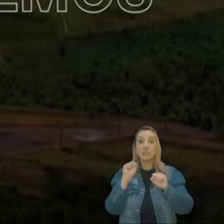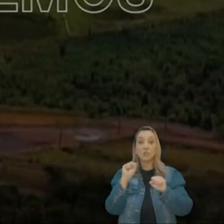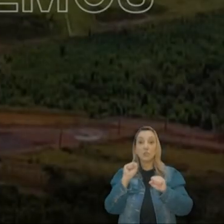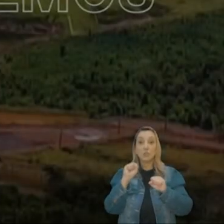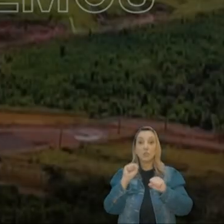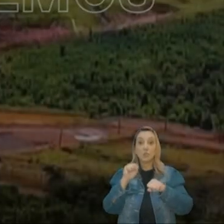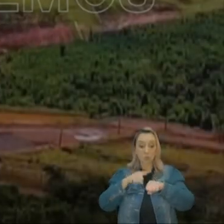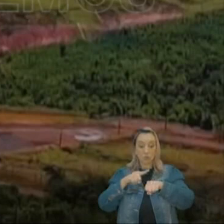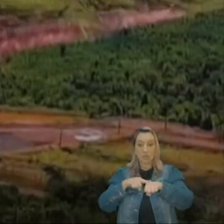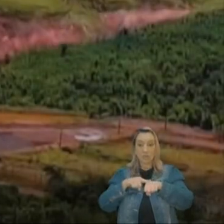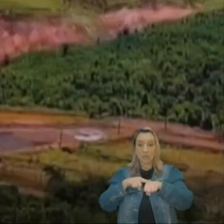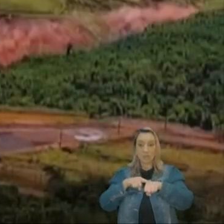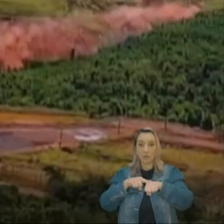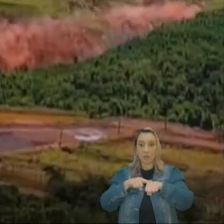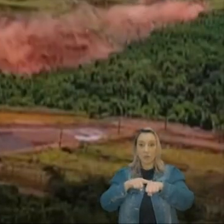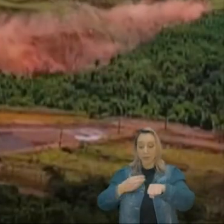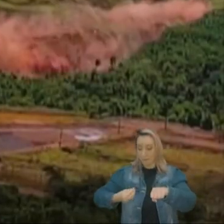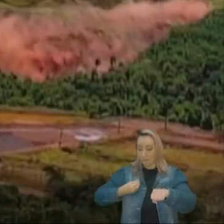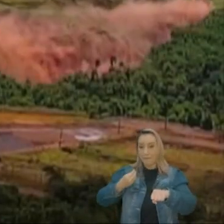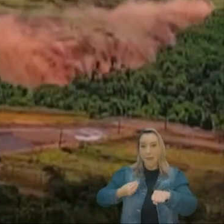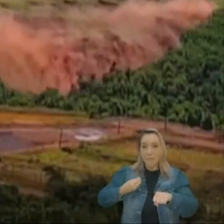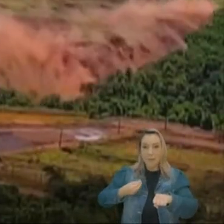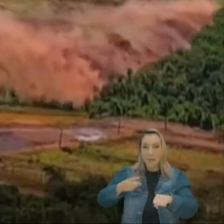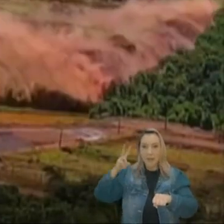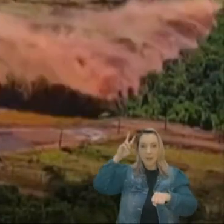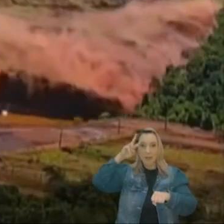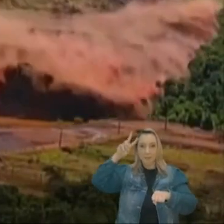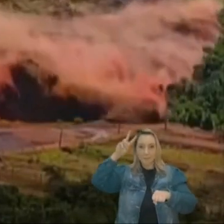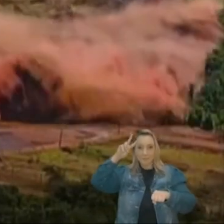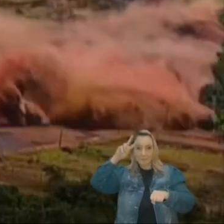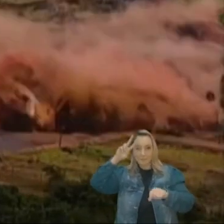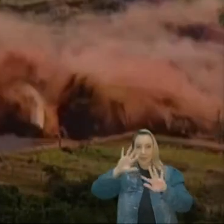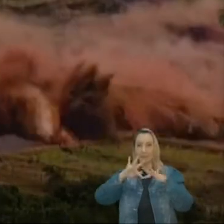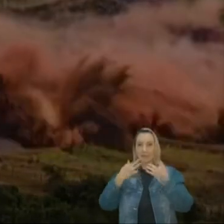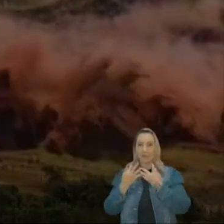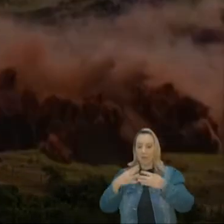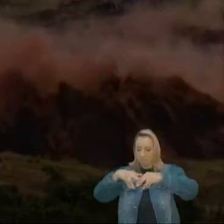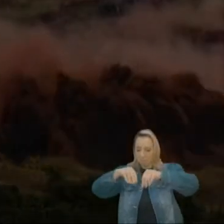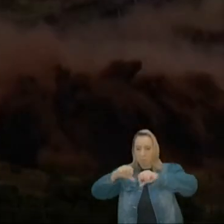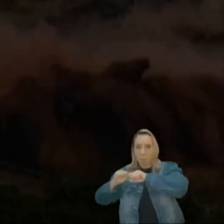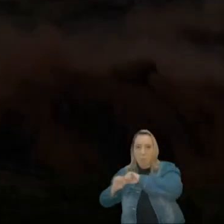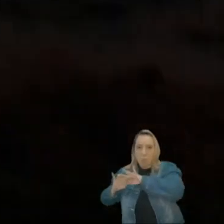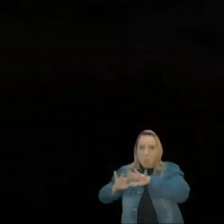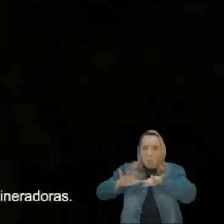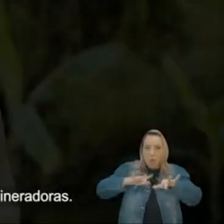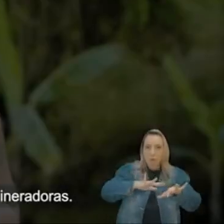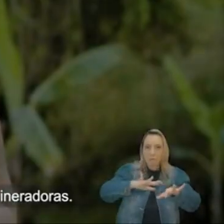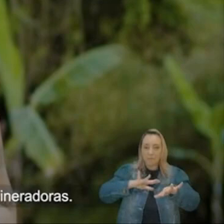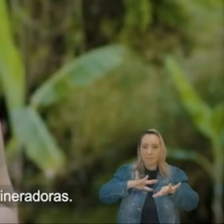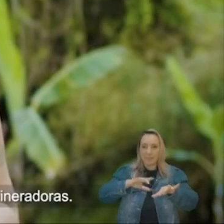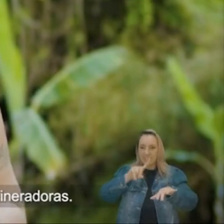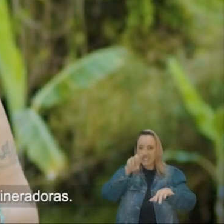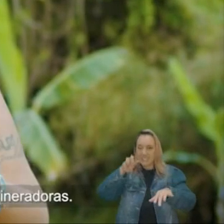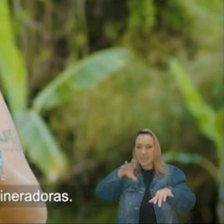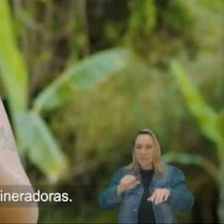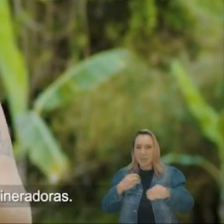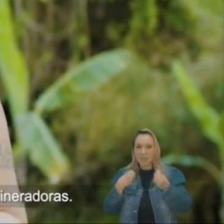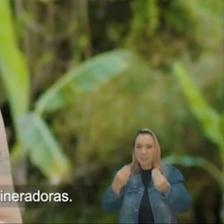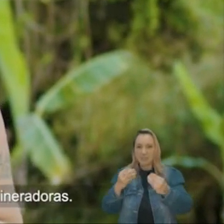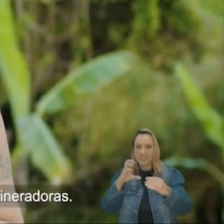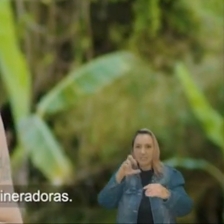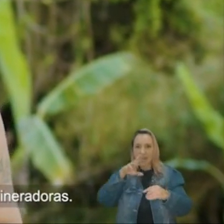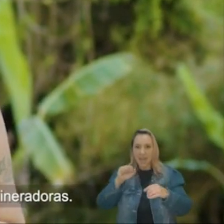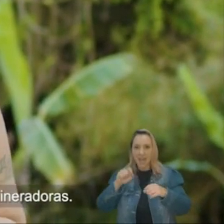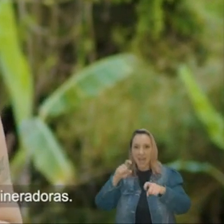Dez segundos foi o tempo que a lama levou pra arrastar vidas, histórias, famílias. Ainda assim, Zema quer